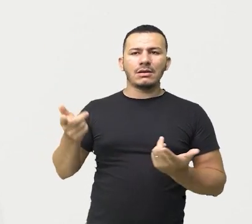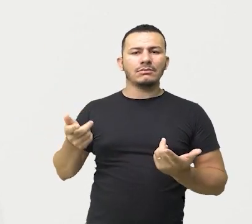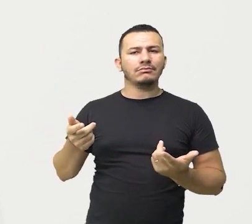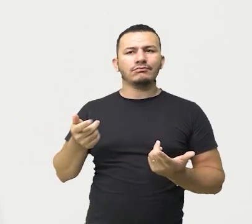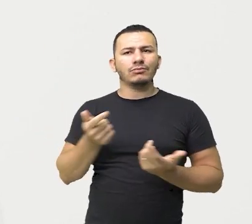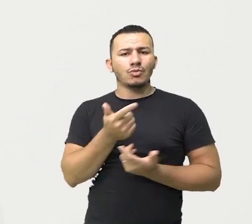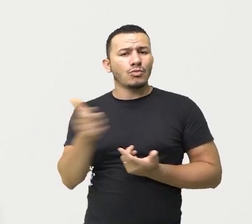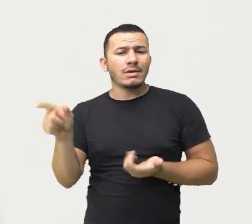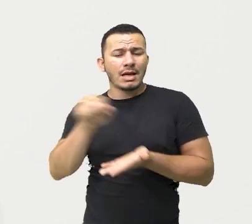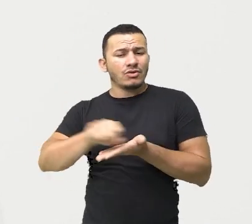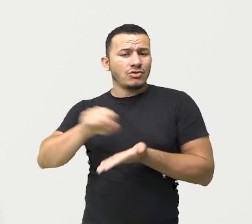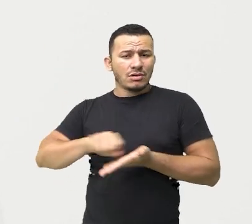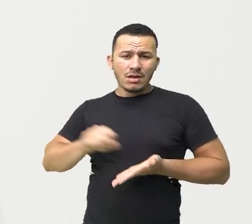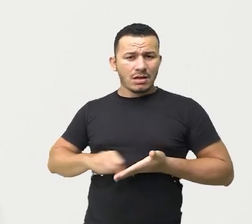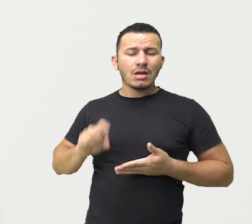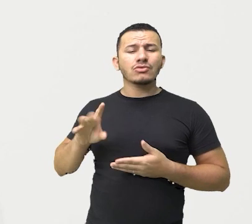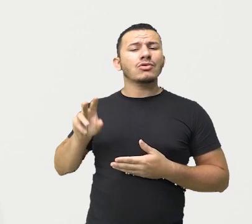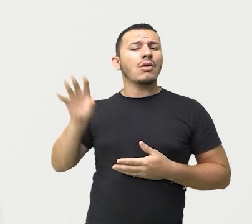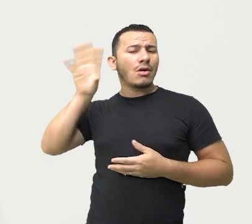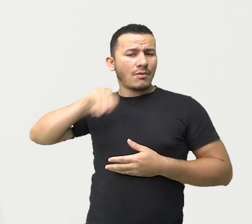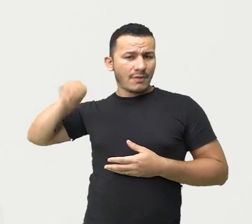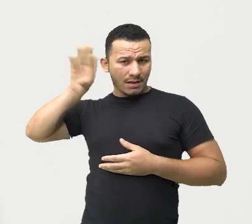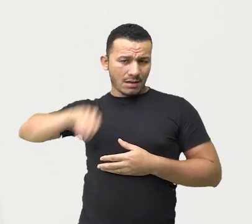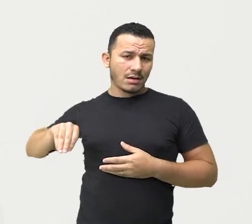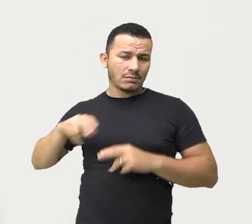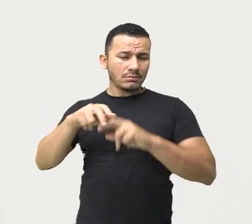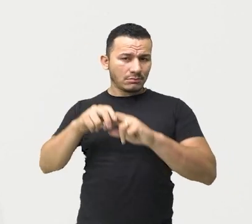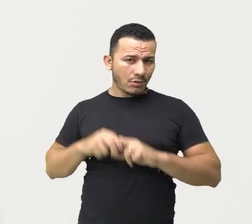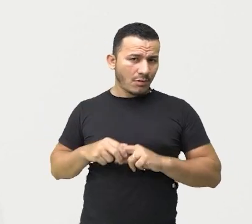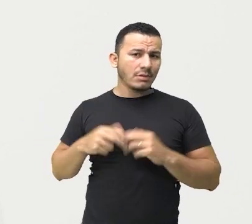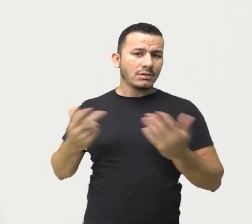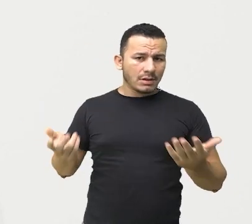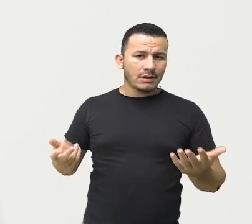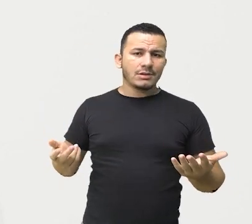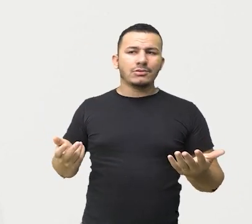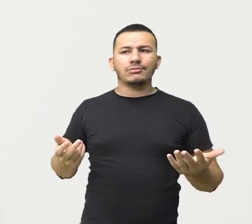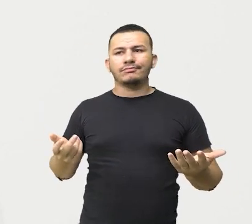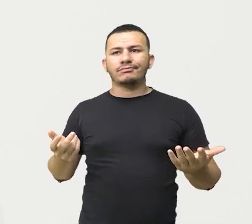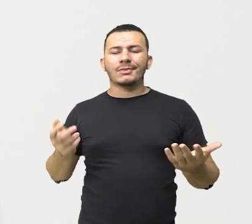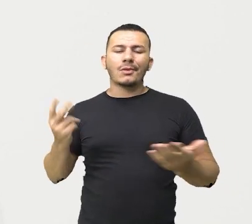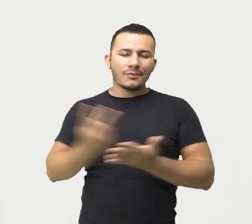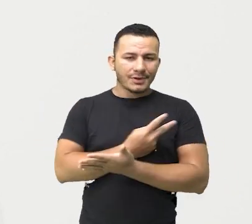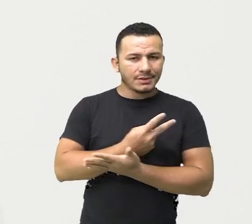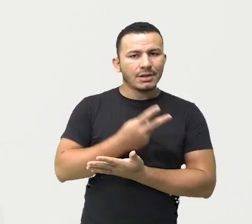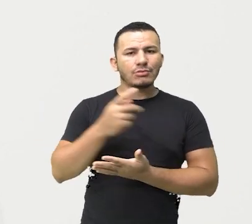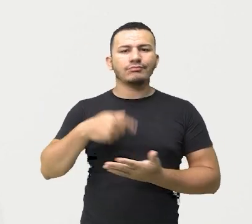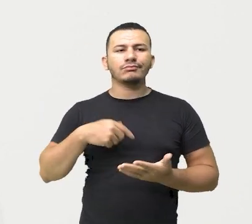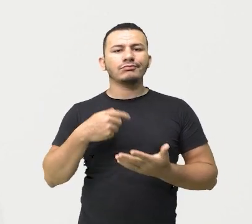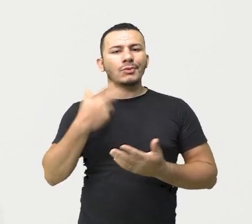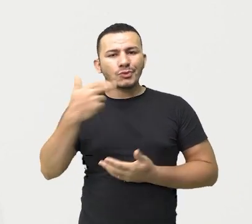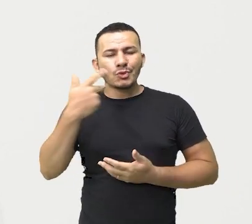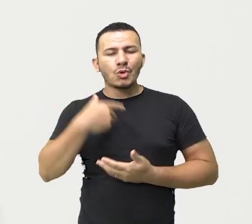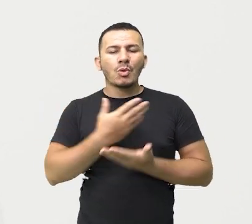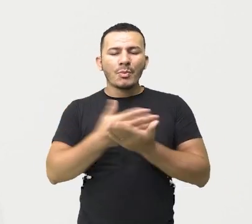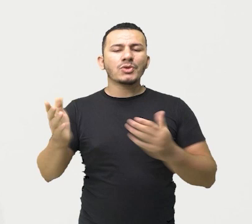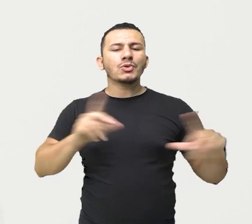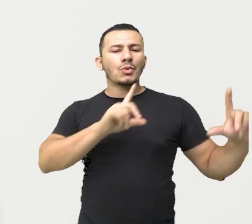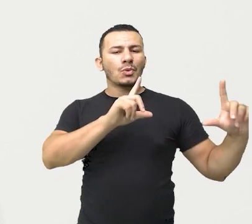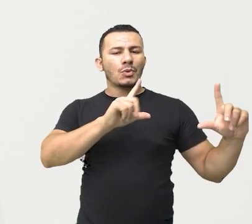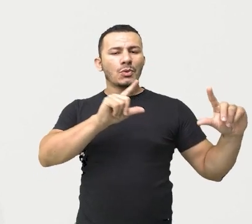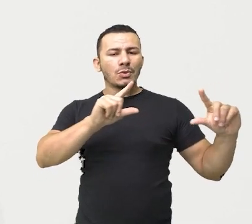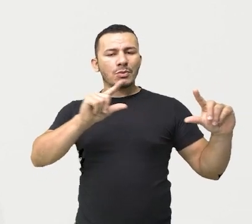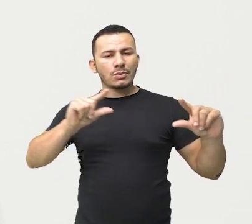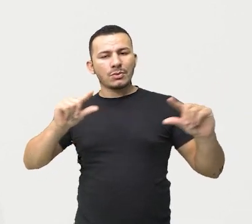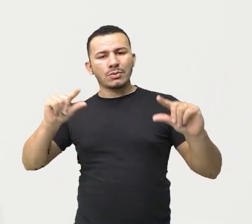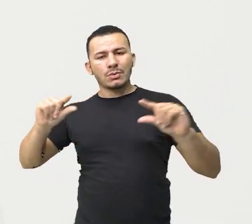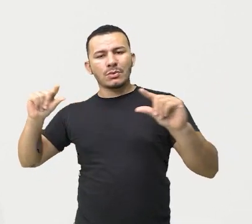possuía escrita ainda. Isso foi um fator que acabou fazendo com que essas línguas se perdessem ao